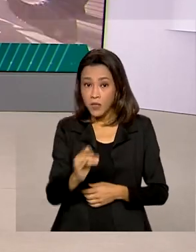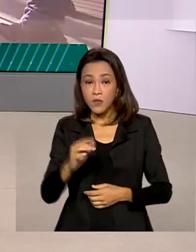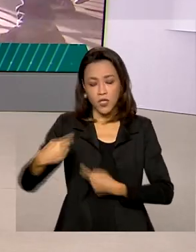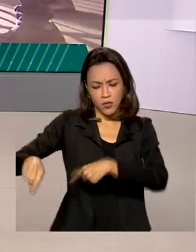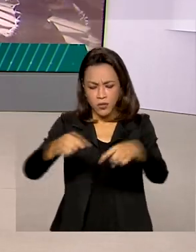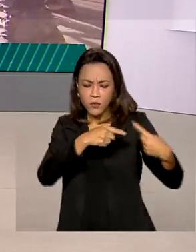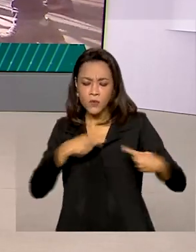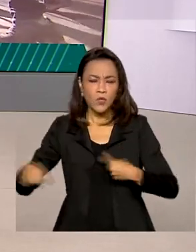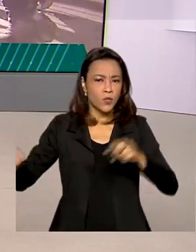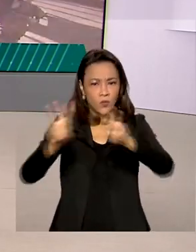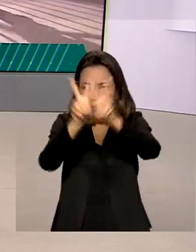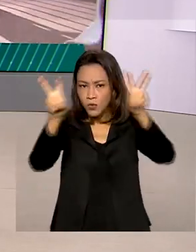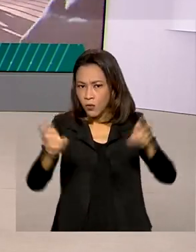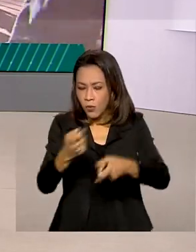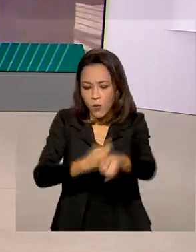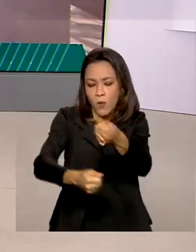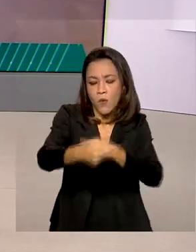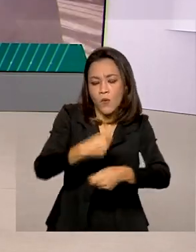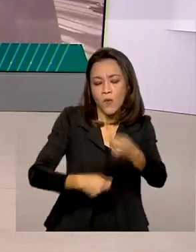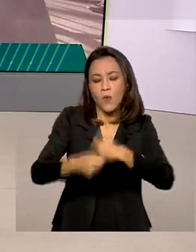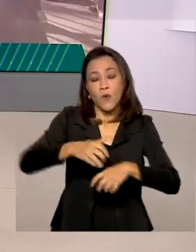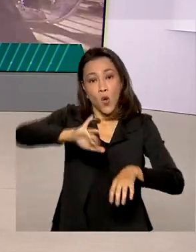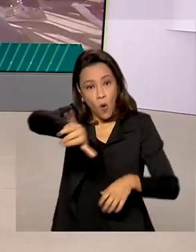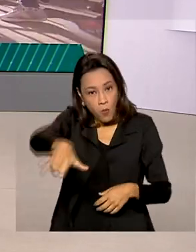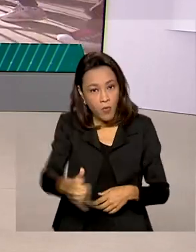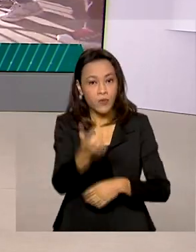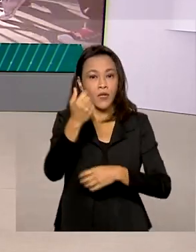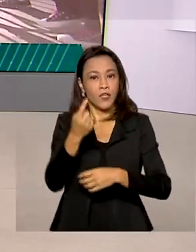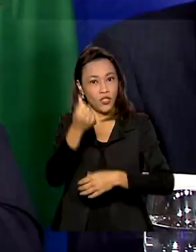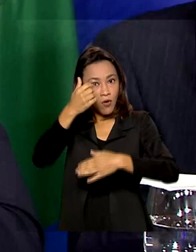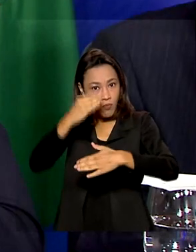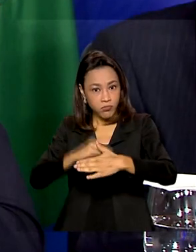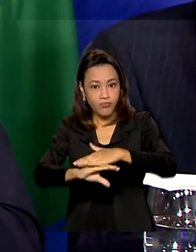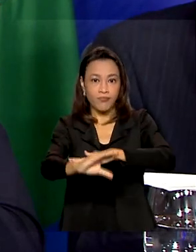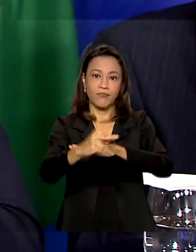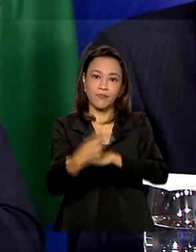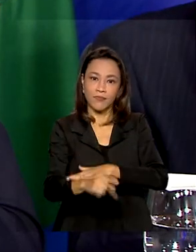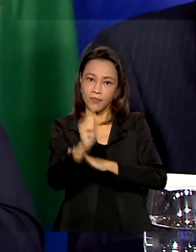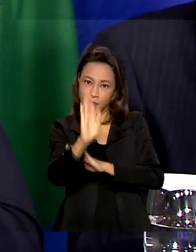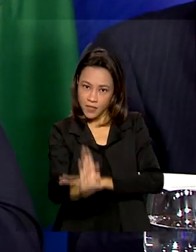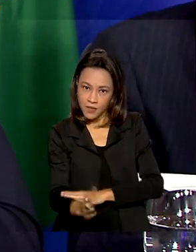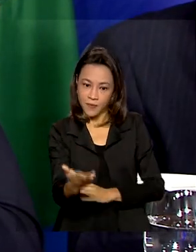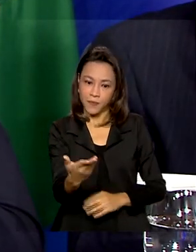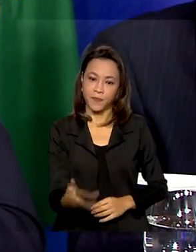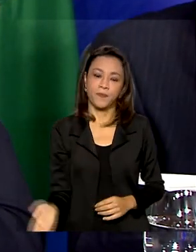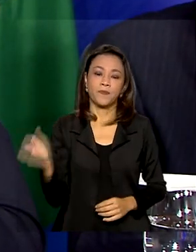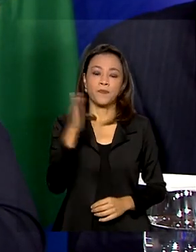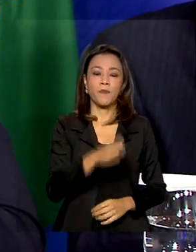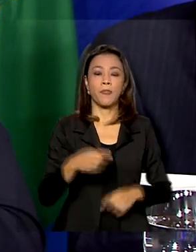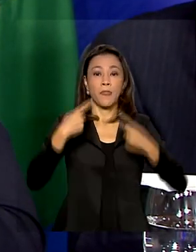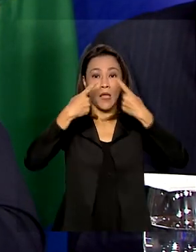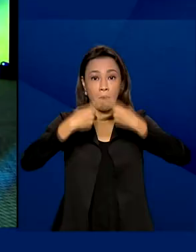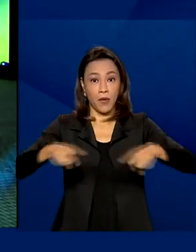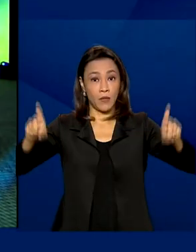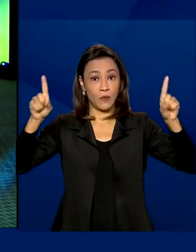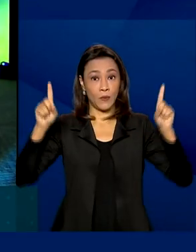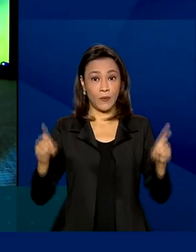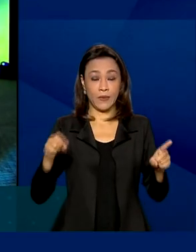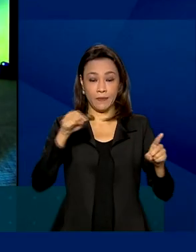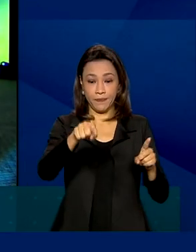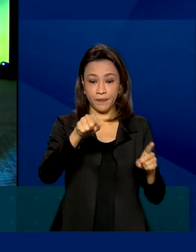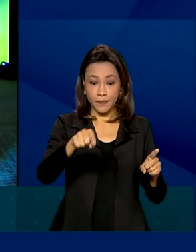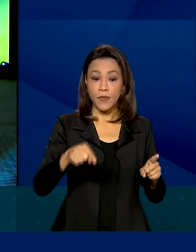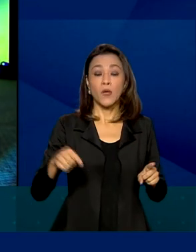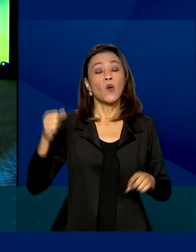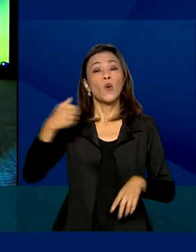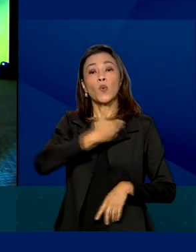de negócios e oportunidades de investimentos aqui no Brasil. Na abertura do Fórum, o governo federal apontou